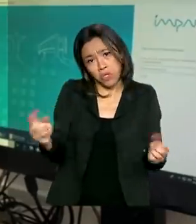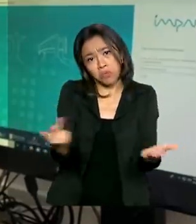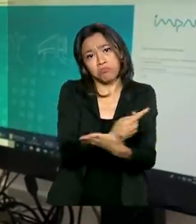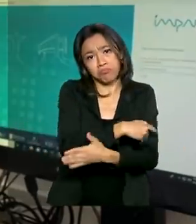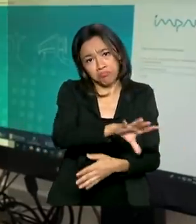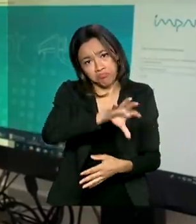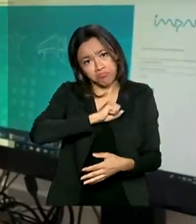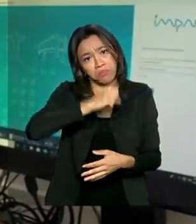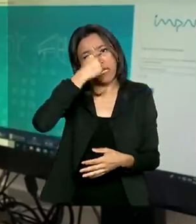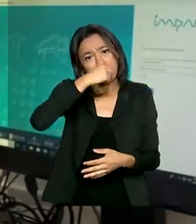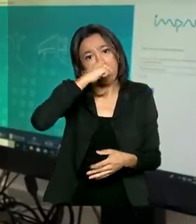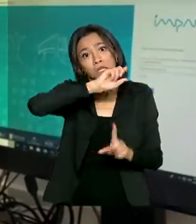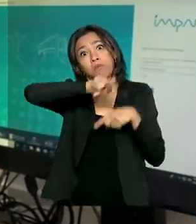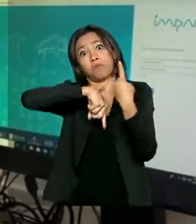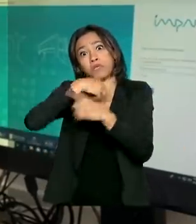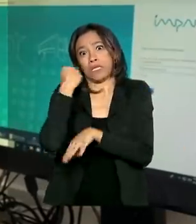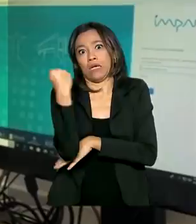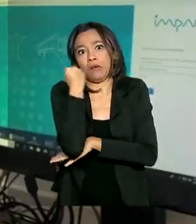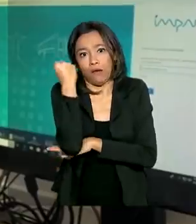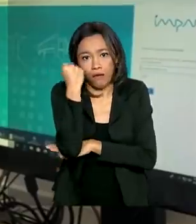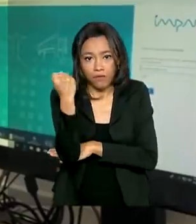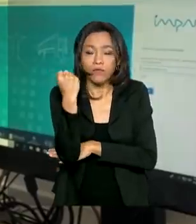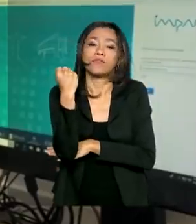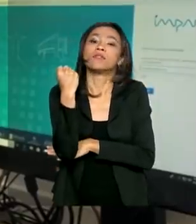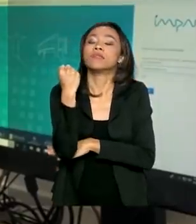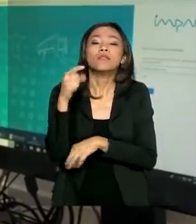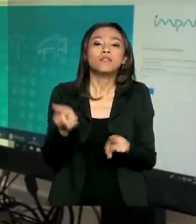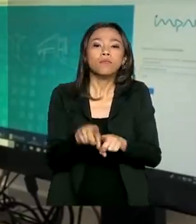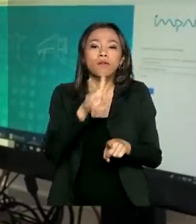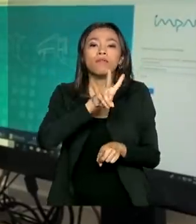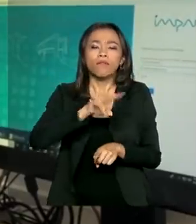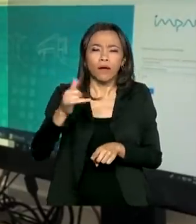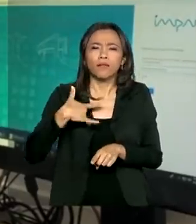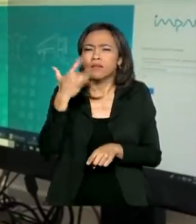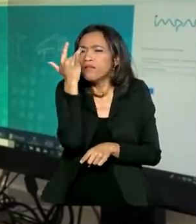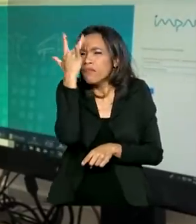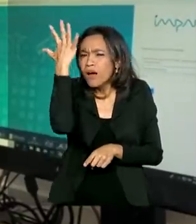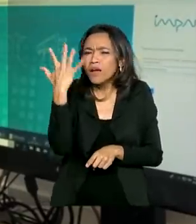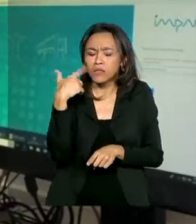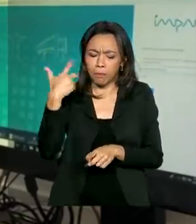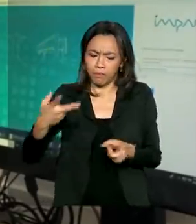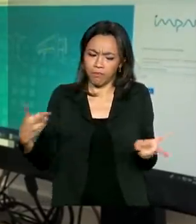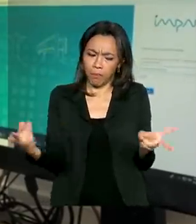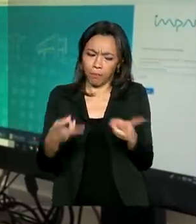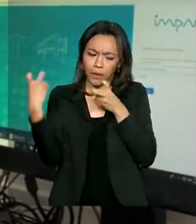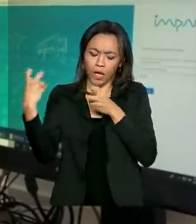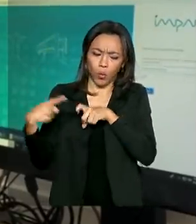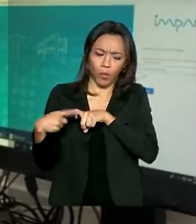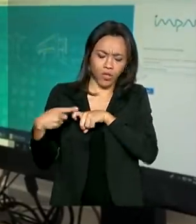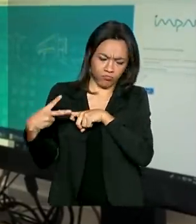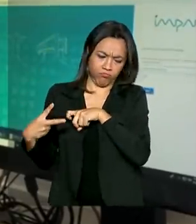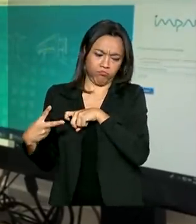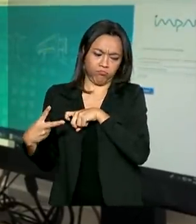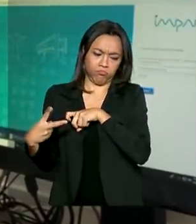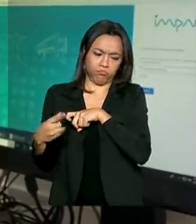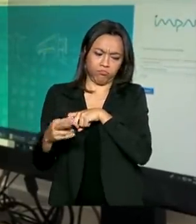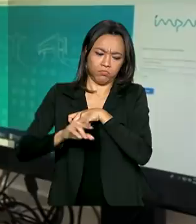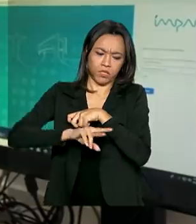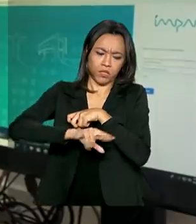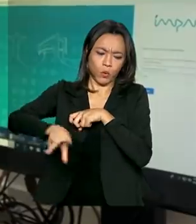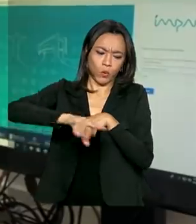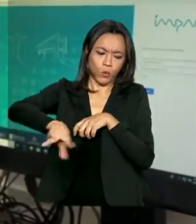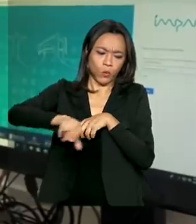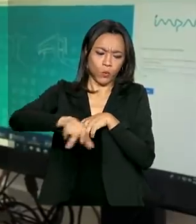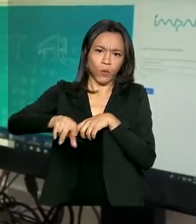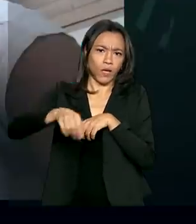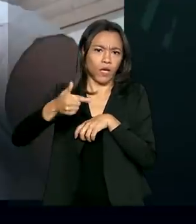gripal e evoluir para quadros graves também. E também a gente vai facilitar nos diagnósticos médicos para excluir possíveis casos